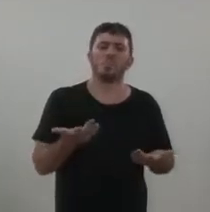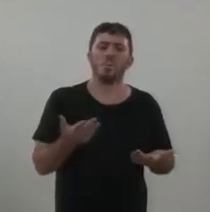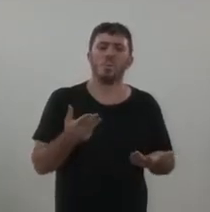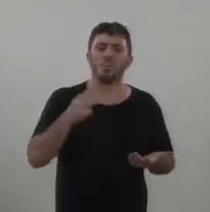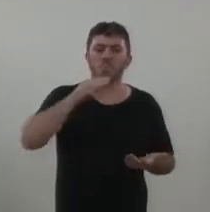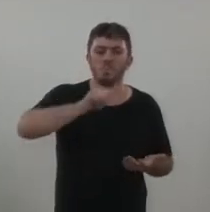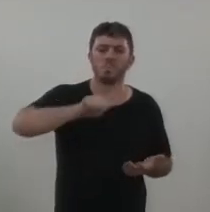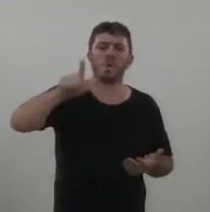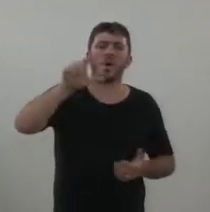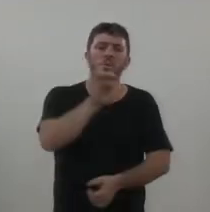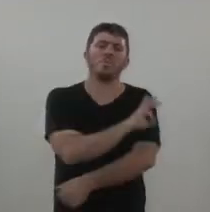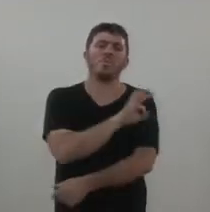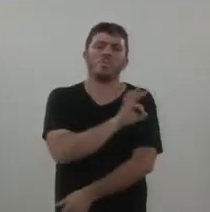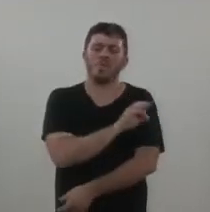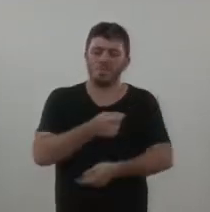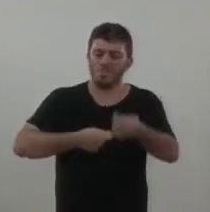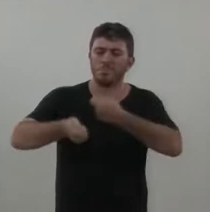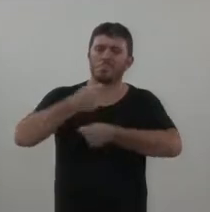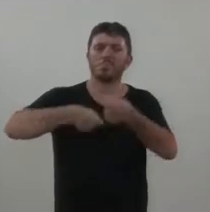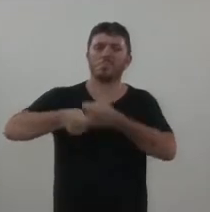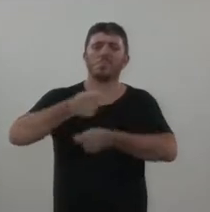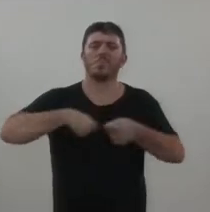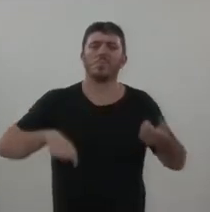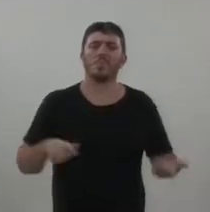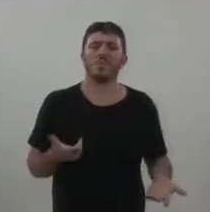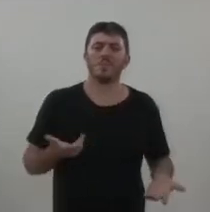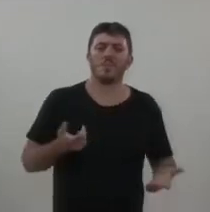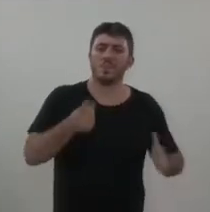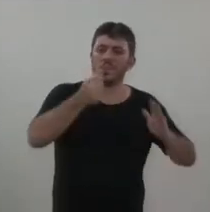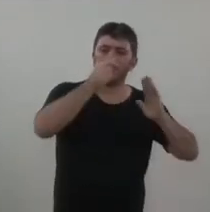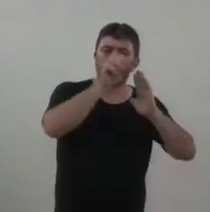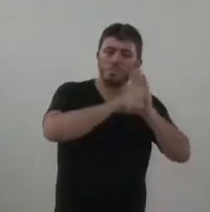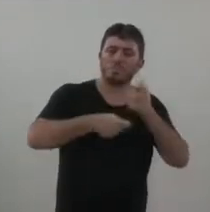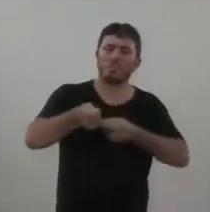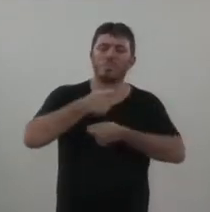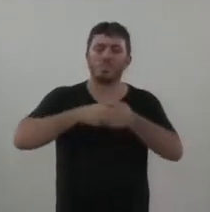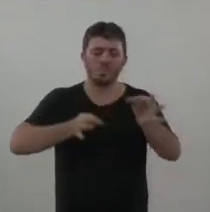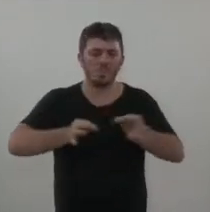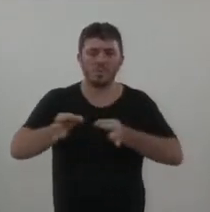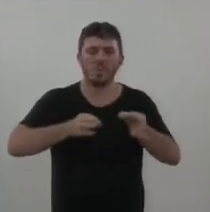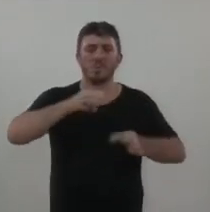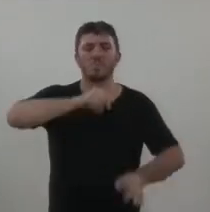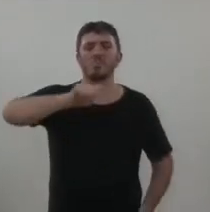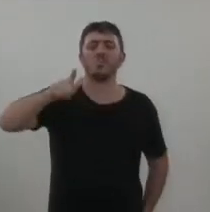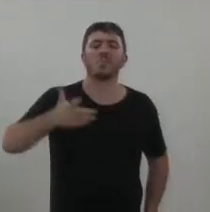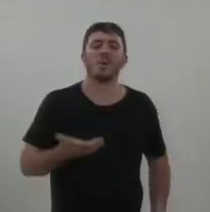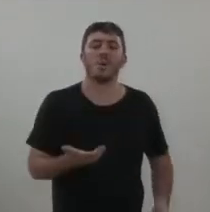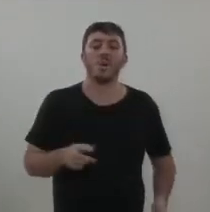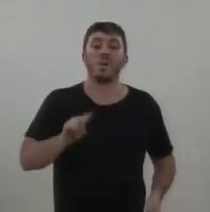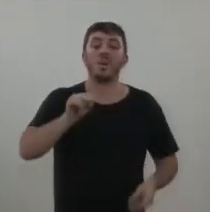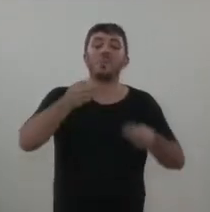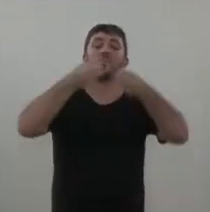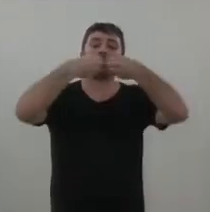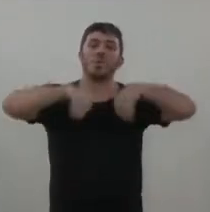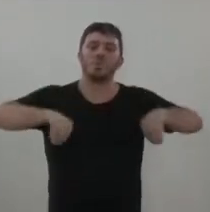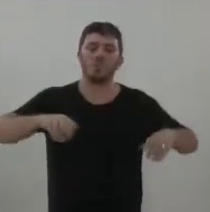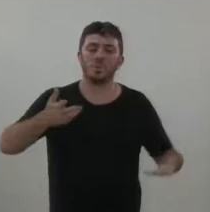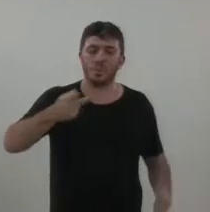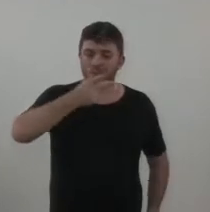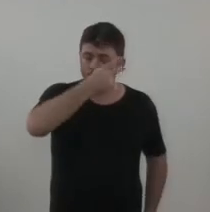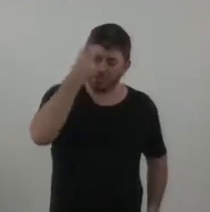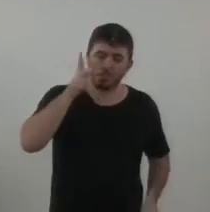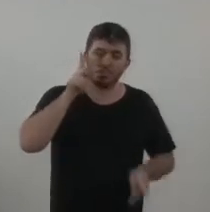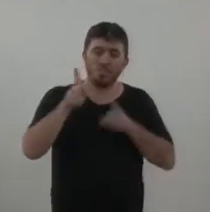do município, tanto na questão financeira como na questão de planejamento. Então, quem perde com isso? Somos nós,